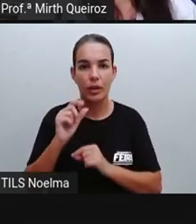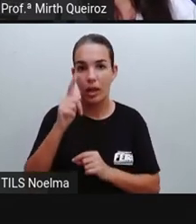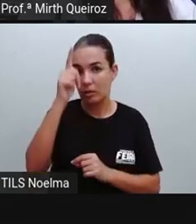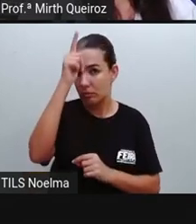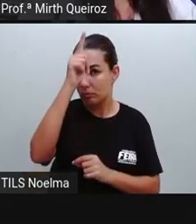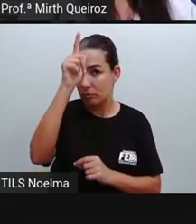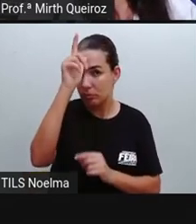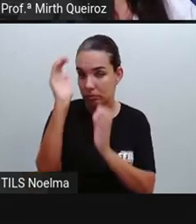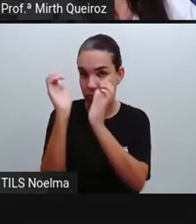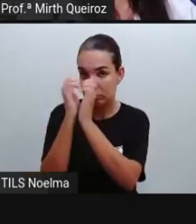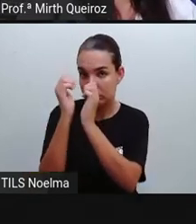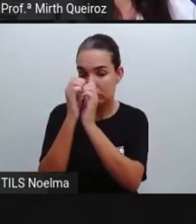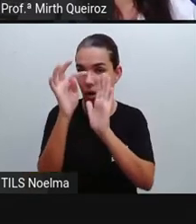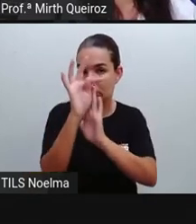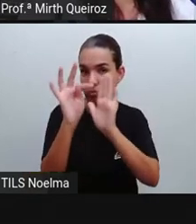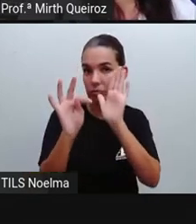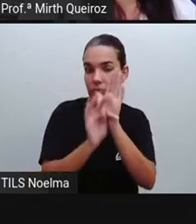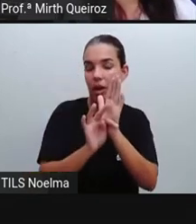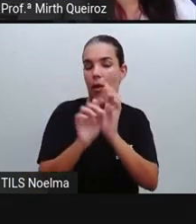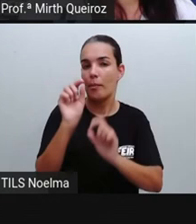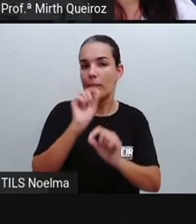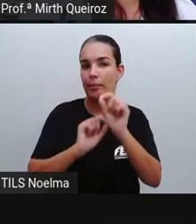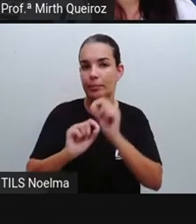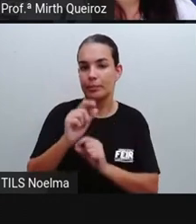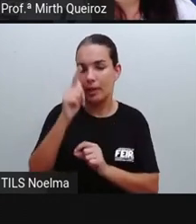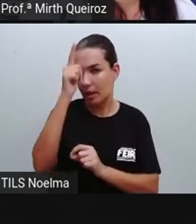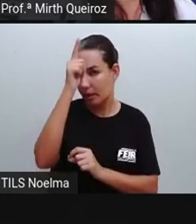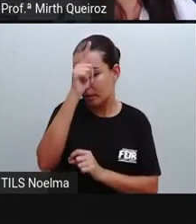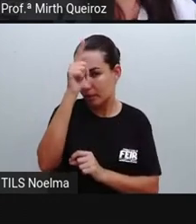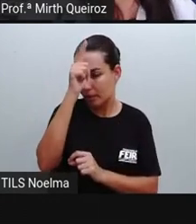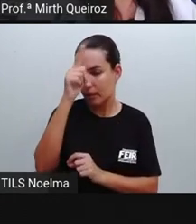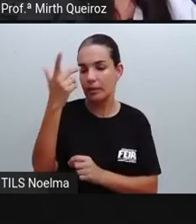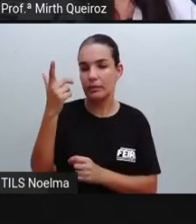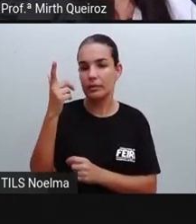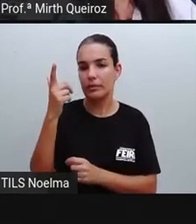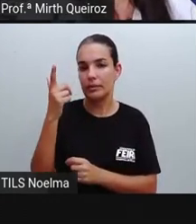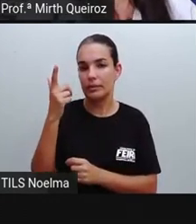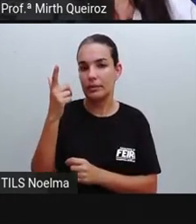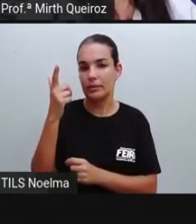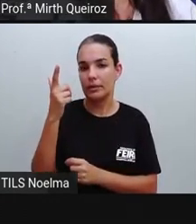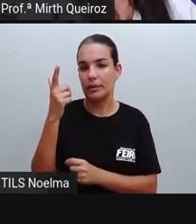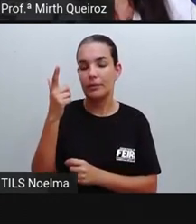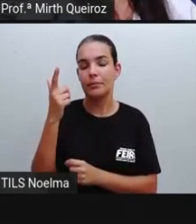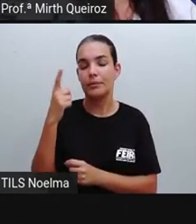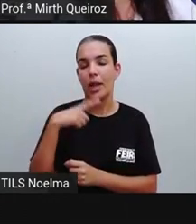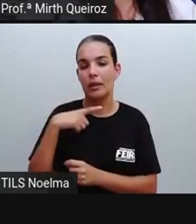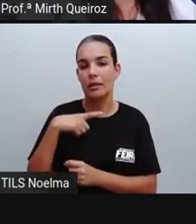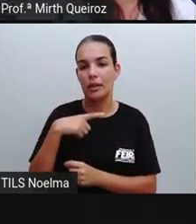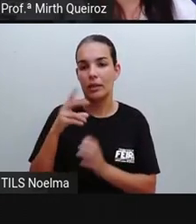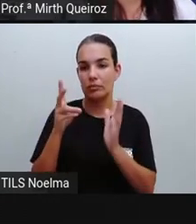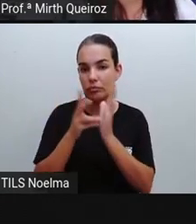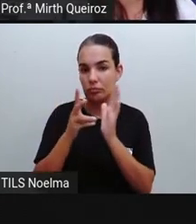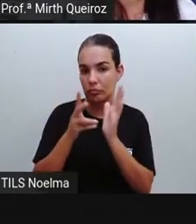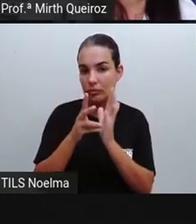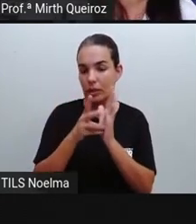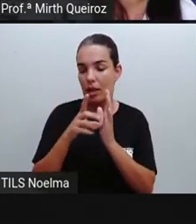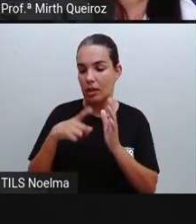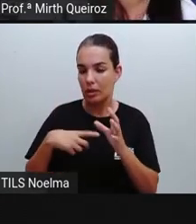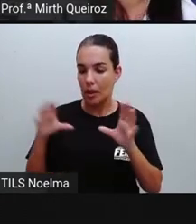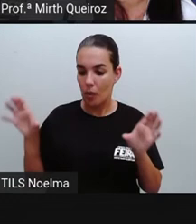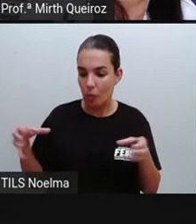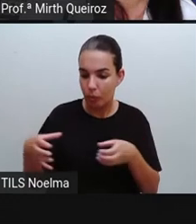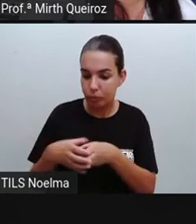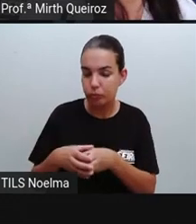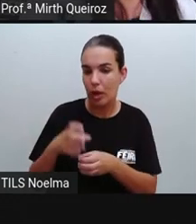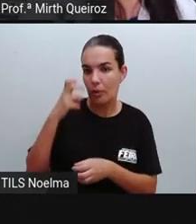gênero textual lendas, voltado aí para as lendas indígenas. Nós sabemos que as lendas indígenas, elas fazem parte da cultura popular